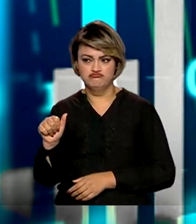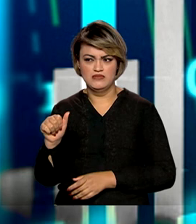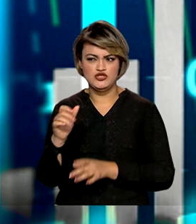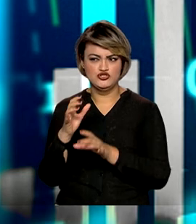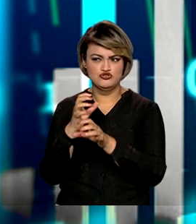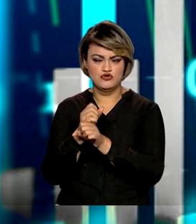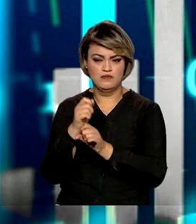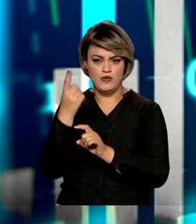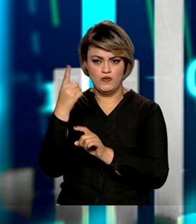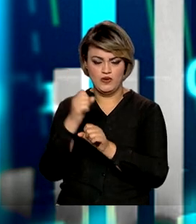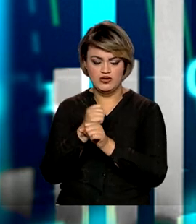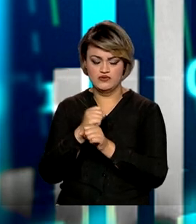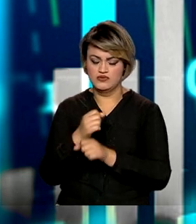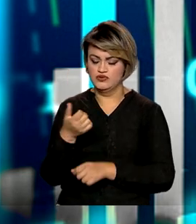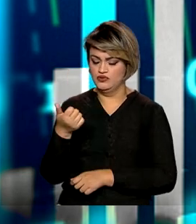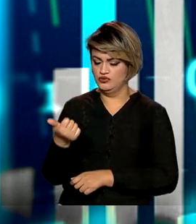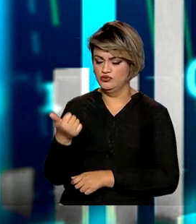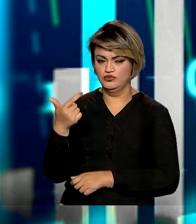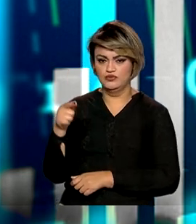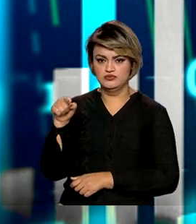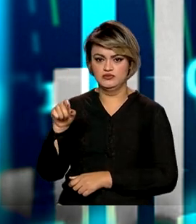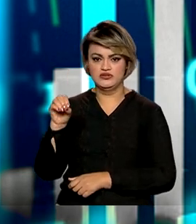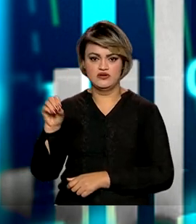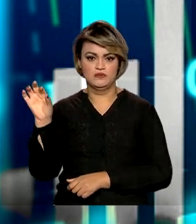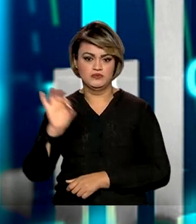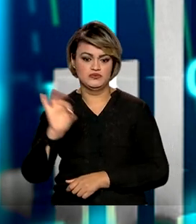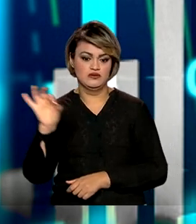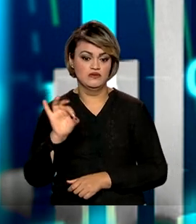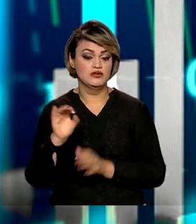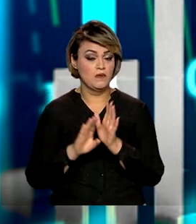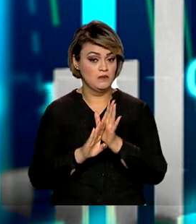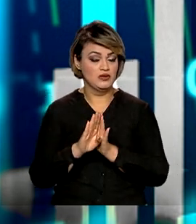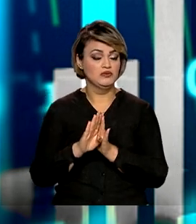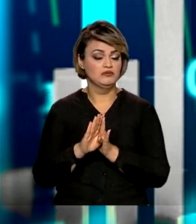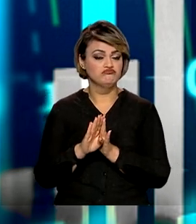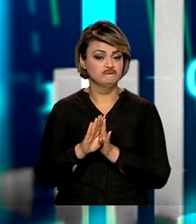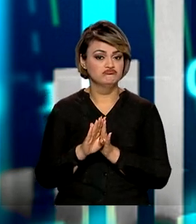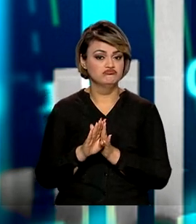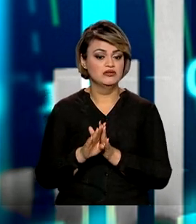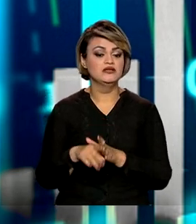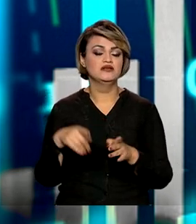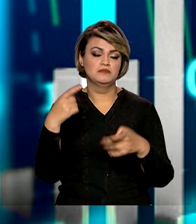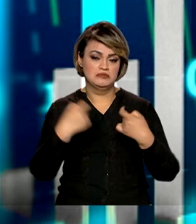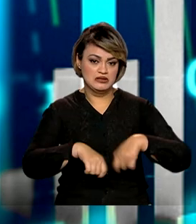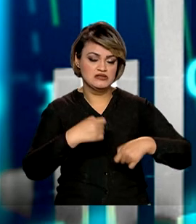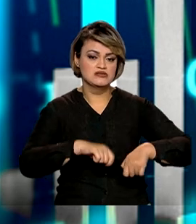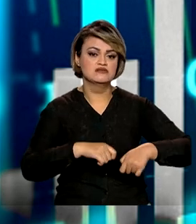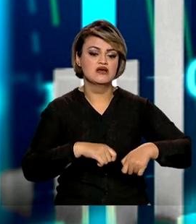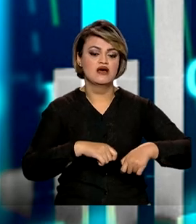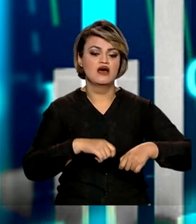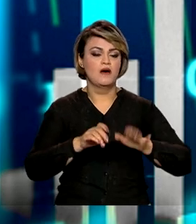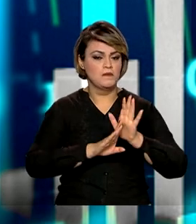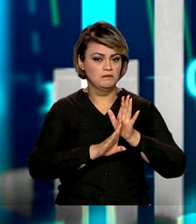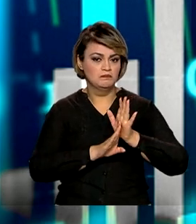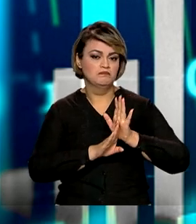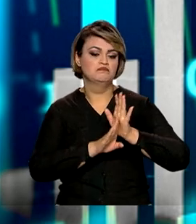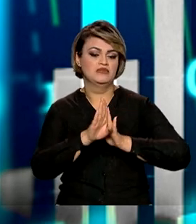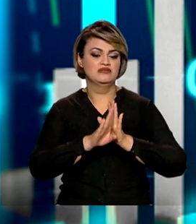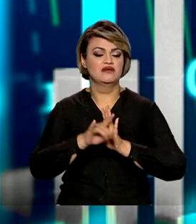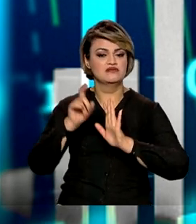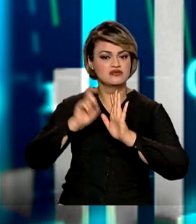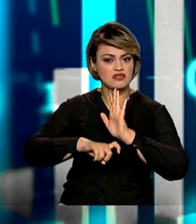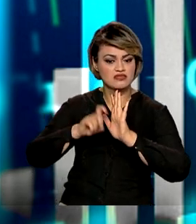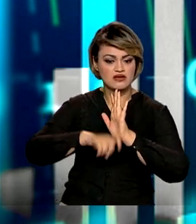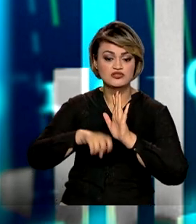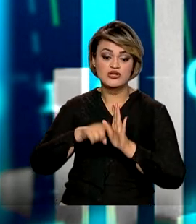últimos 12 meses em 12,03%, aumentando, então, e reforçando a necessidade de aumentar essa taxa